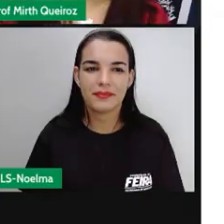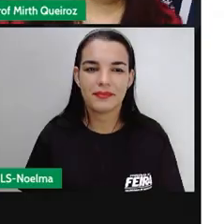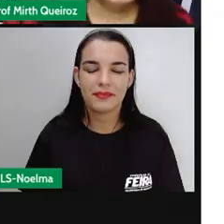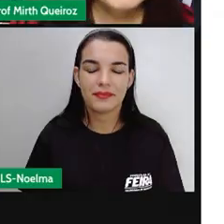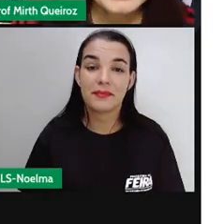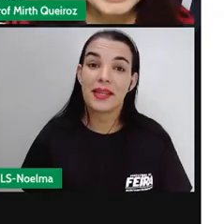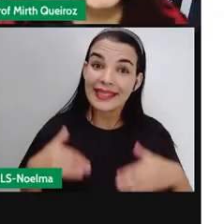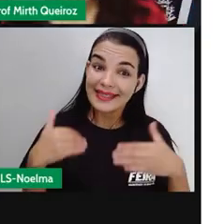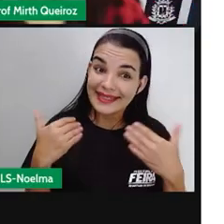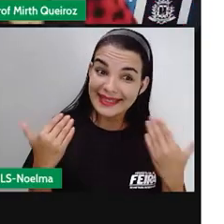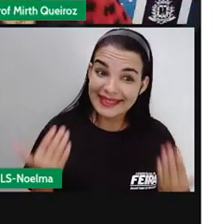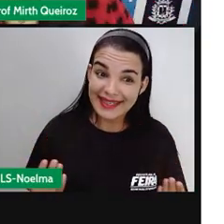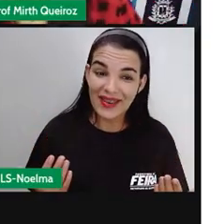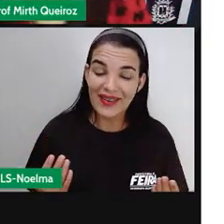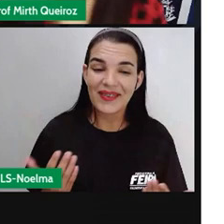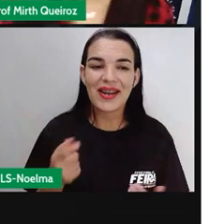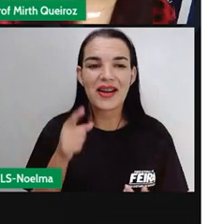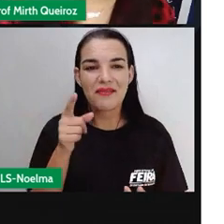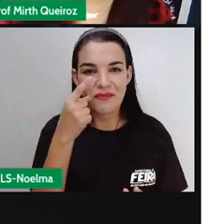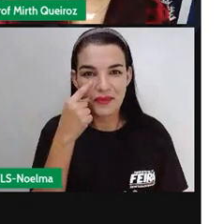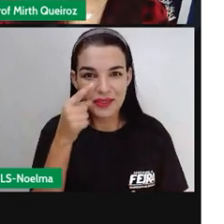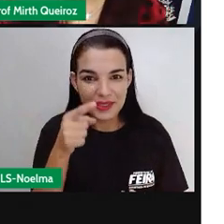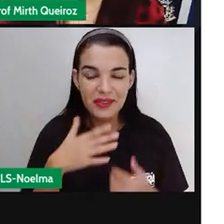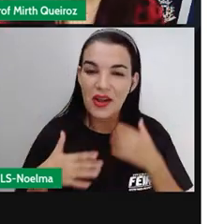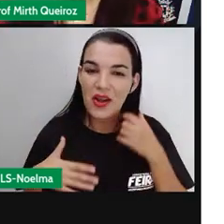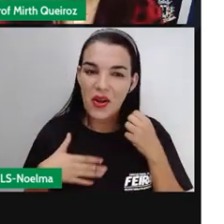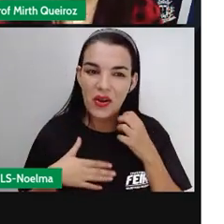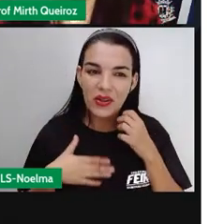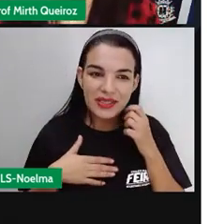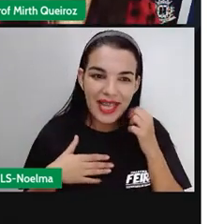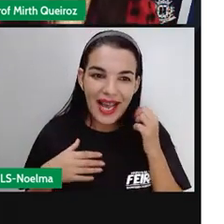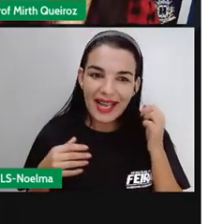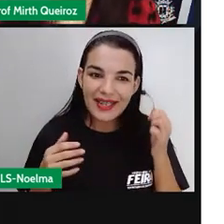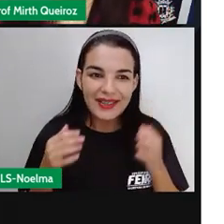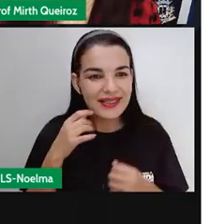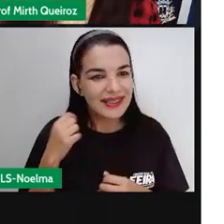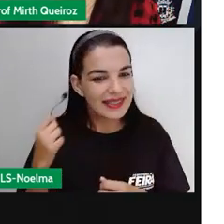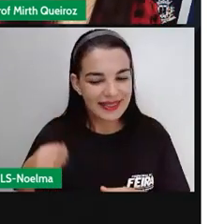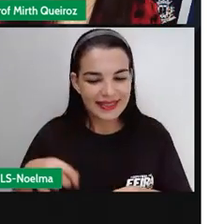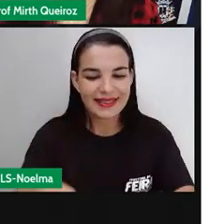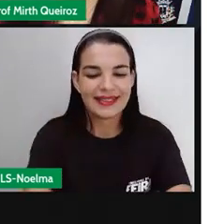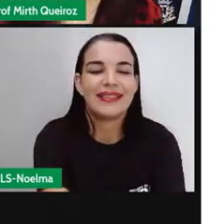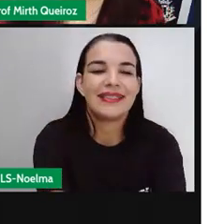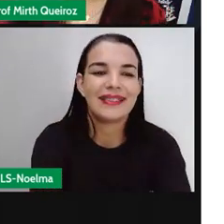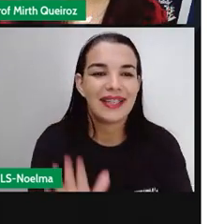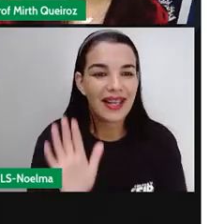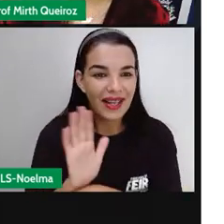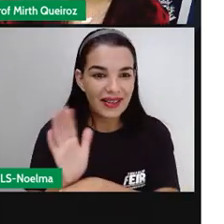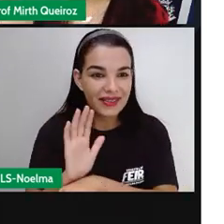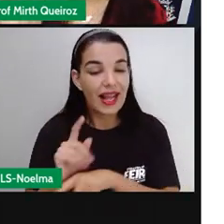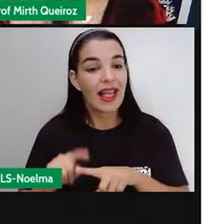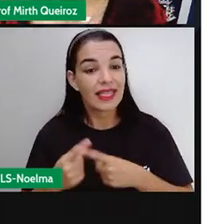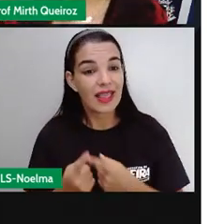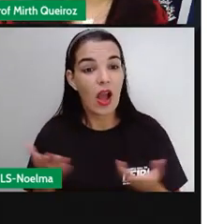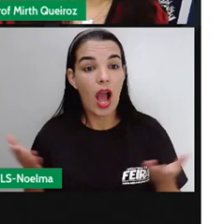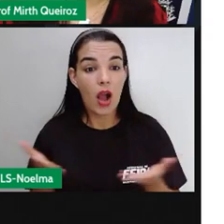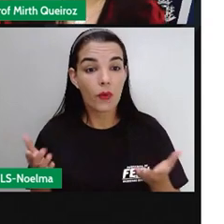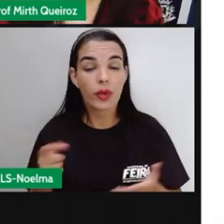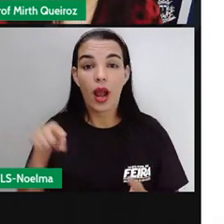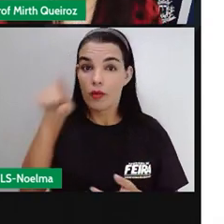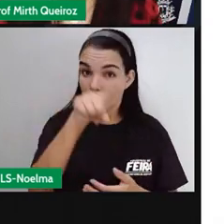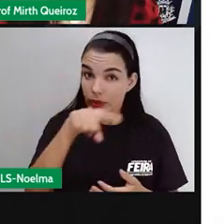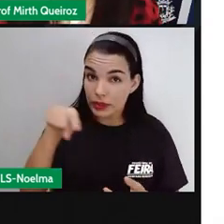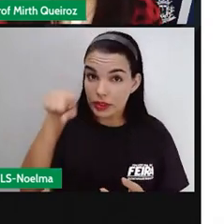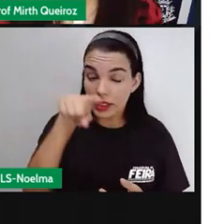E aí, gente? Gostaram do vídeo? Pois é. Agora vocês vão pegar lá aquele